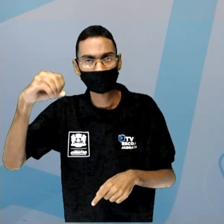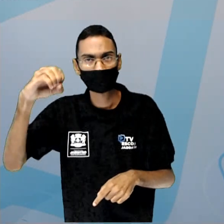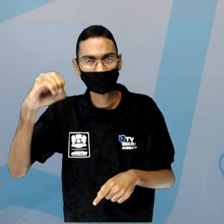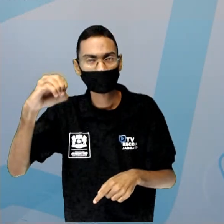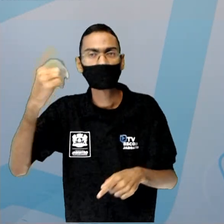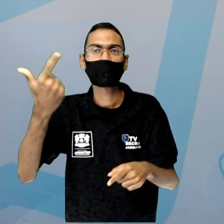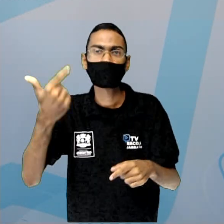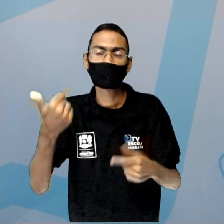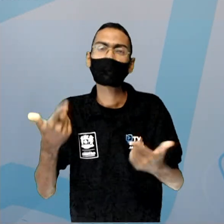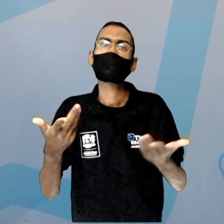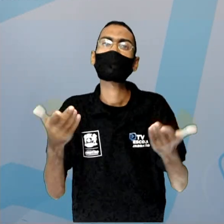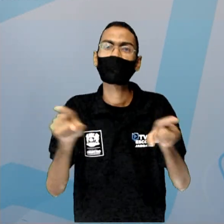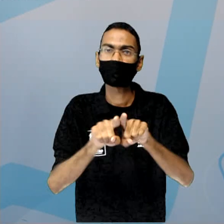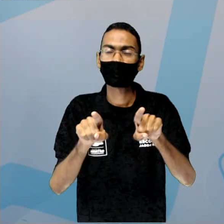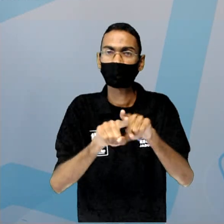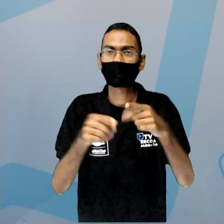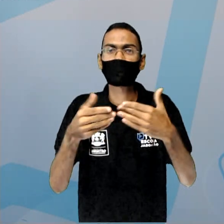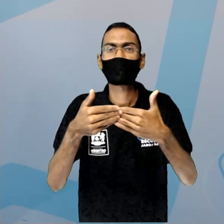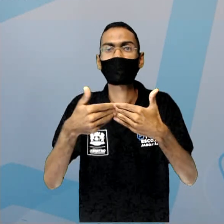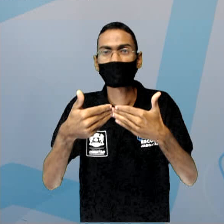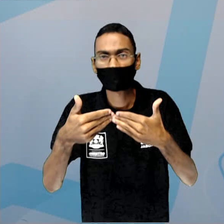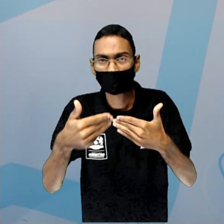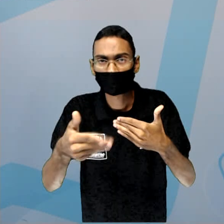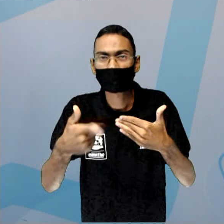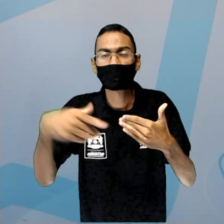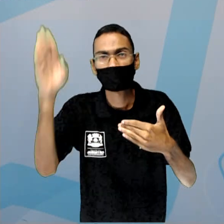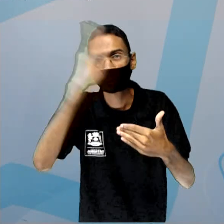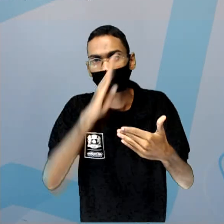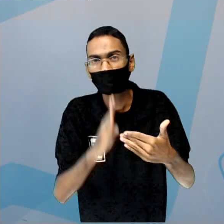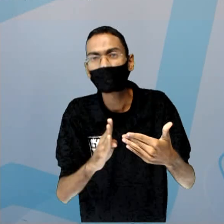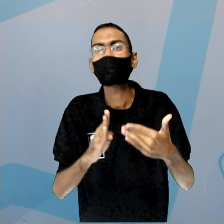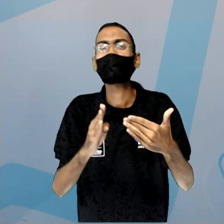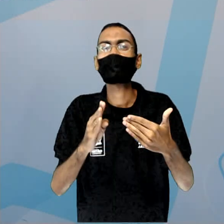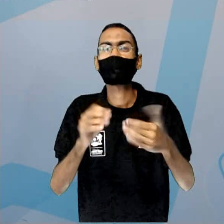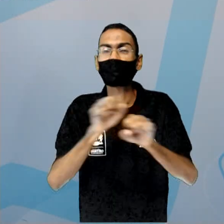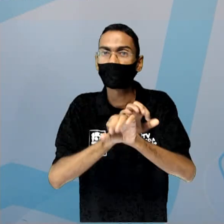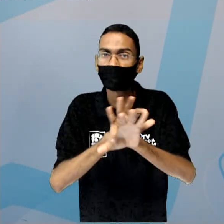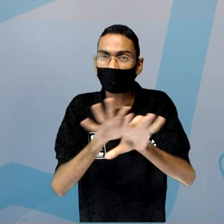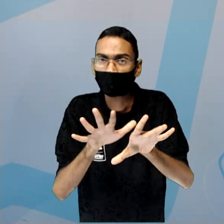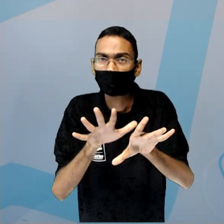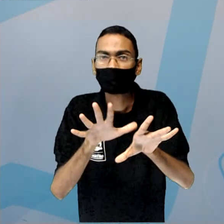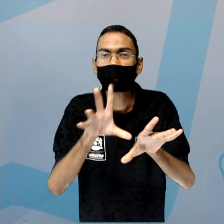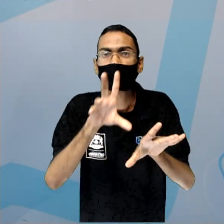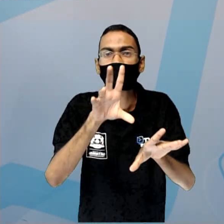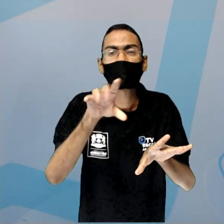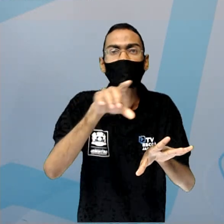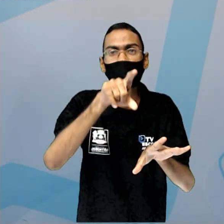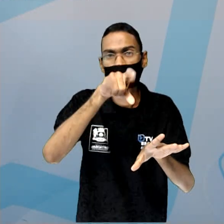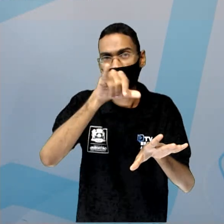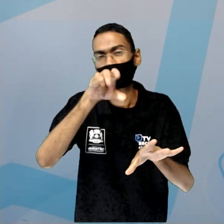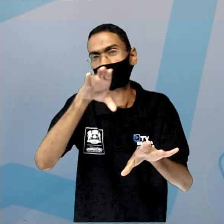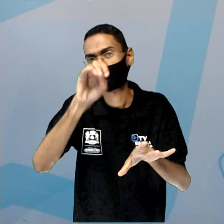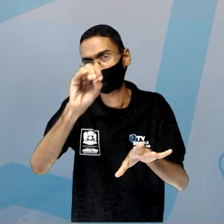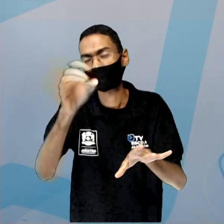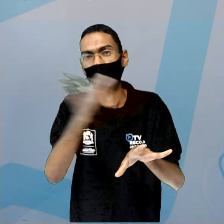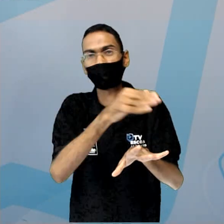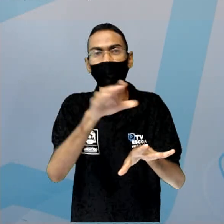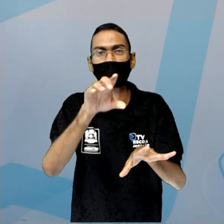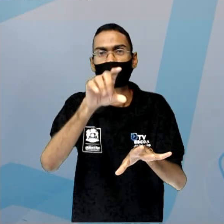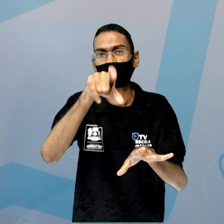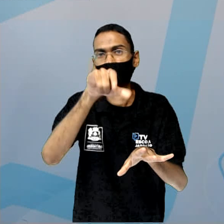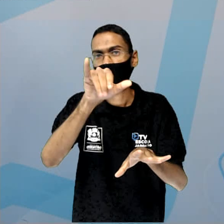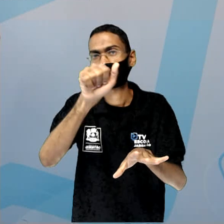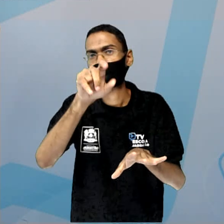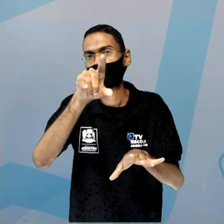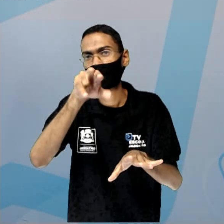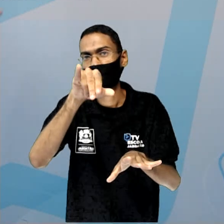ser propagado por Chico Xavier em primeiro momento. E aí eu vou só adiantar um pouquinho essa questão que é do Candomblé e